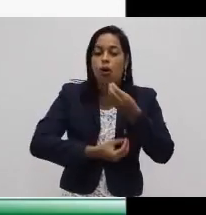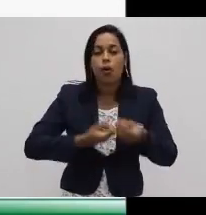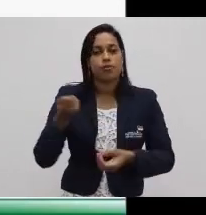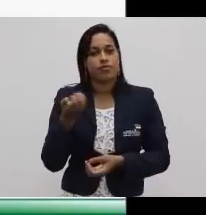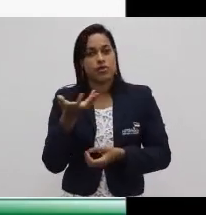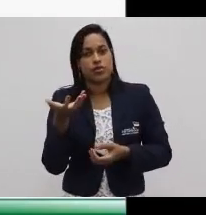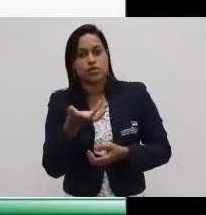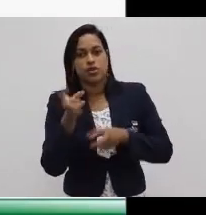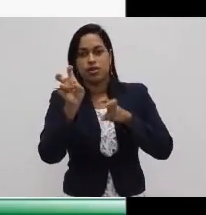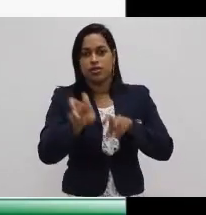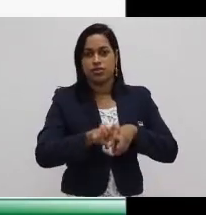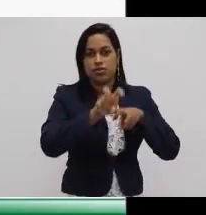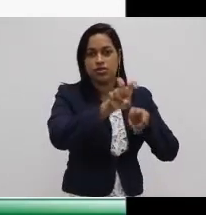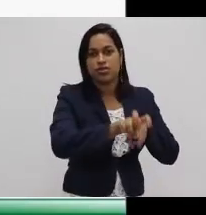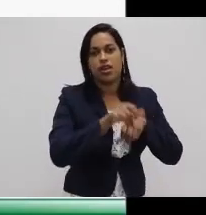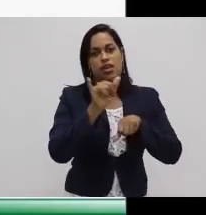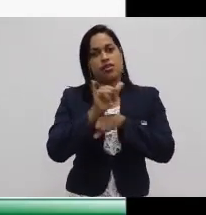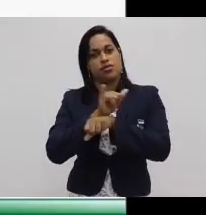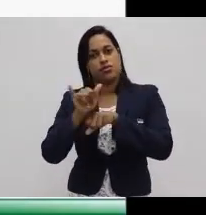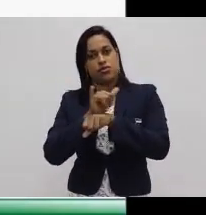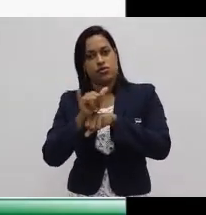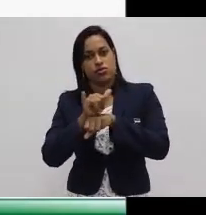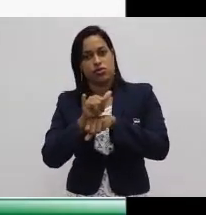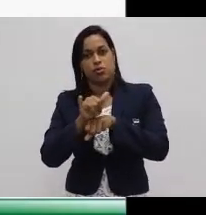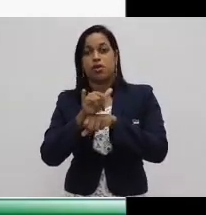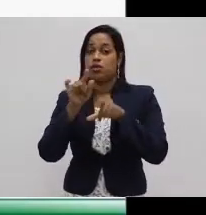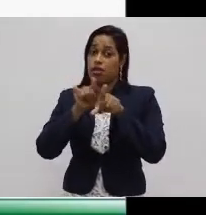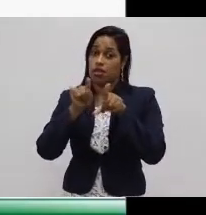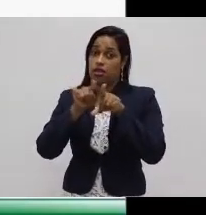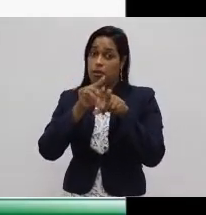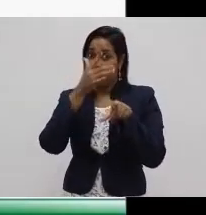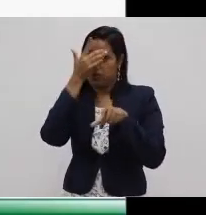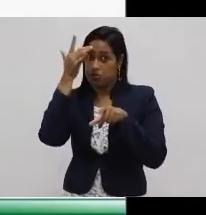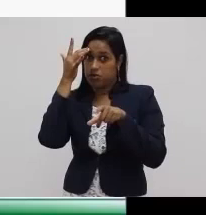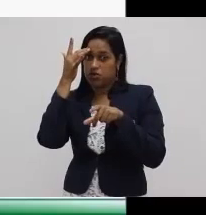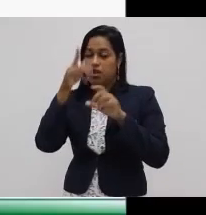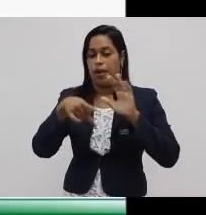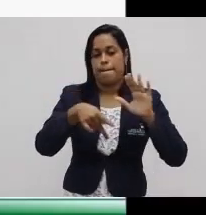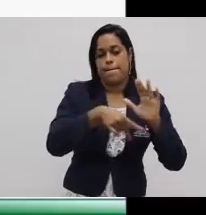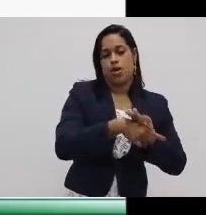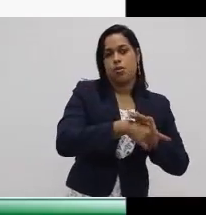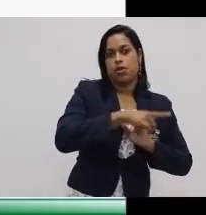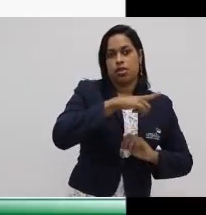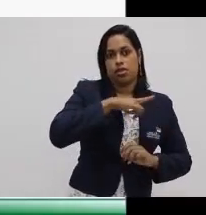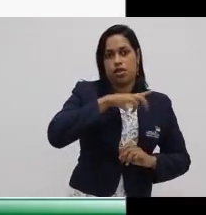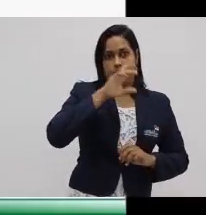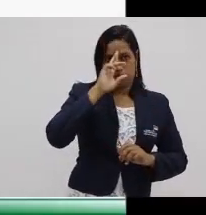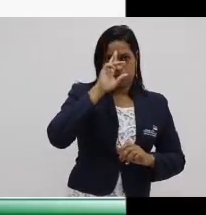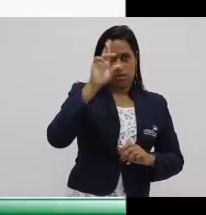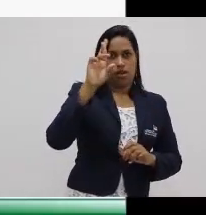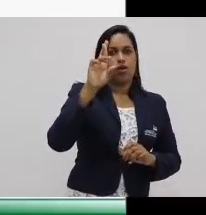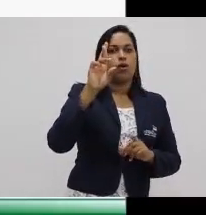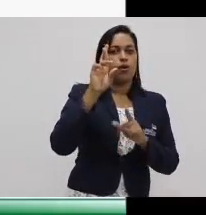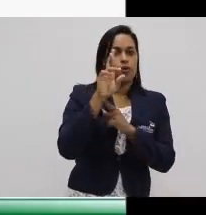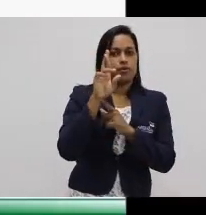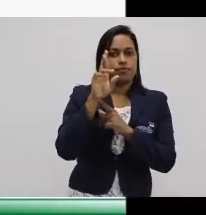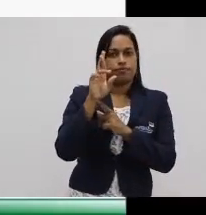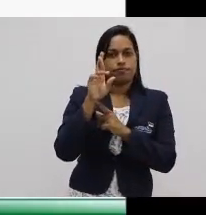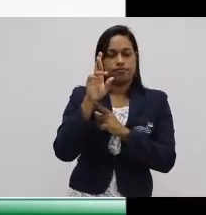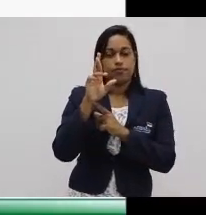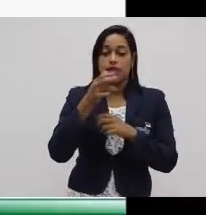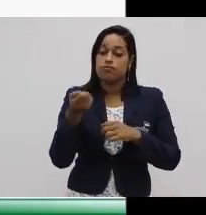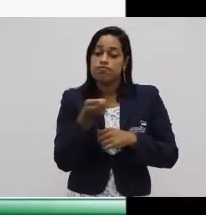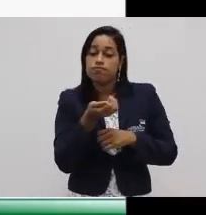como as terras, os instrumentos de produção e os escravos, eram propriedade de um senhor. As relações de produção